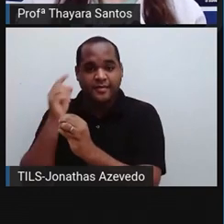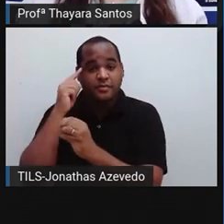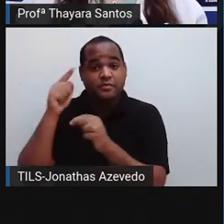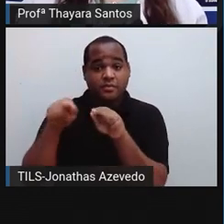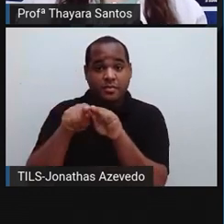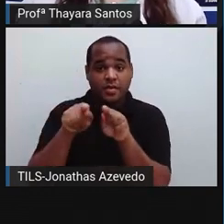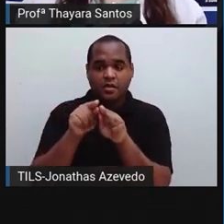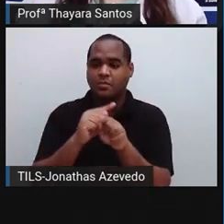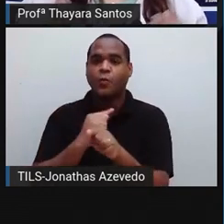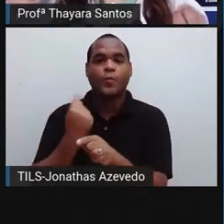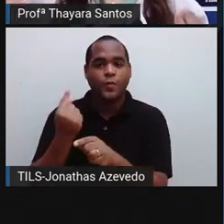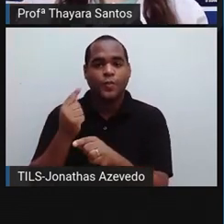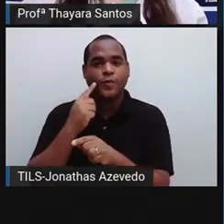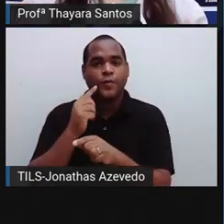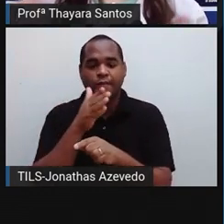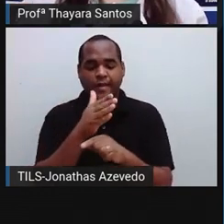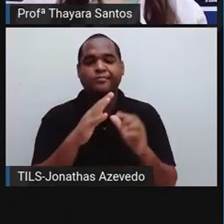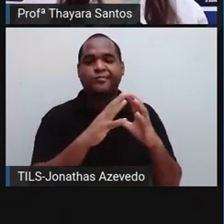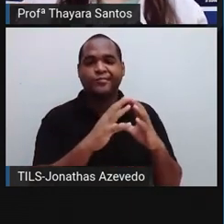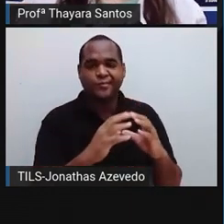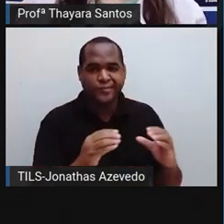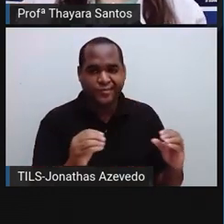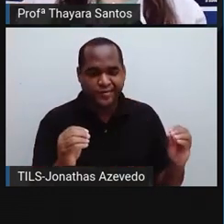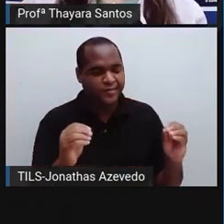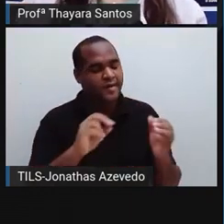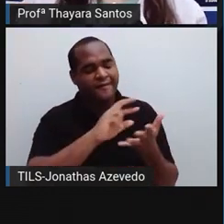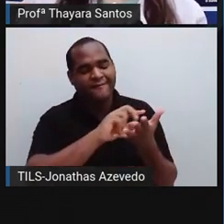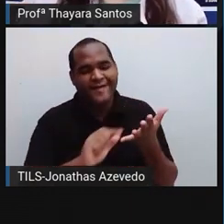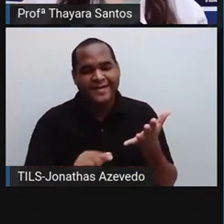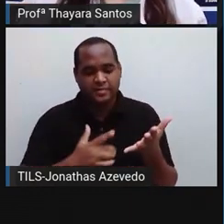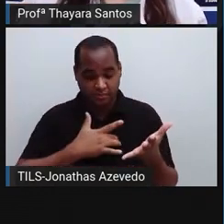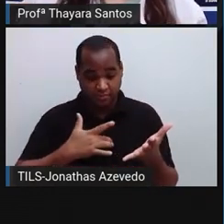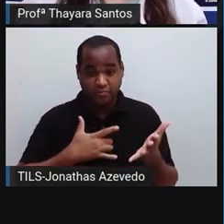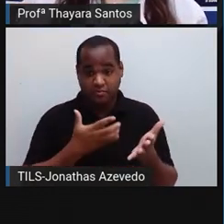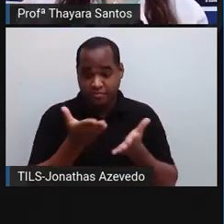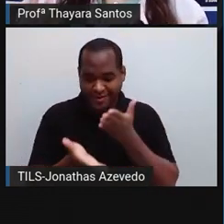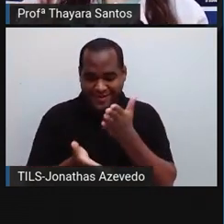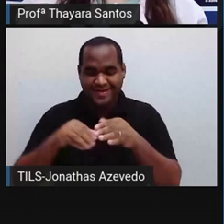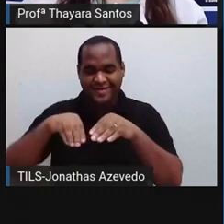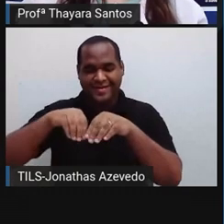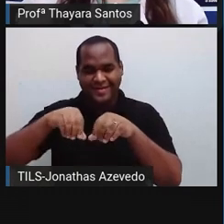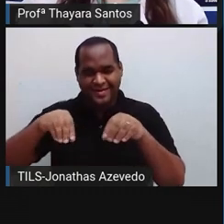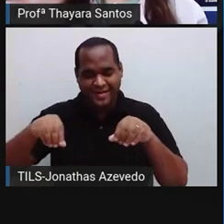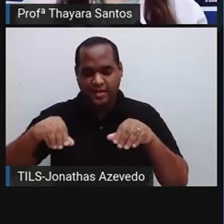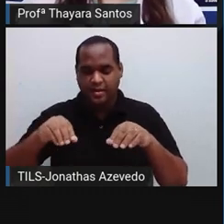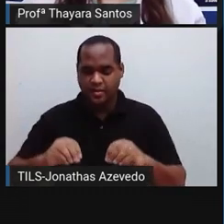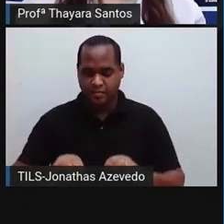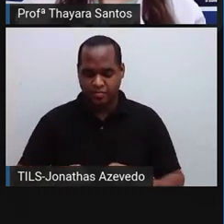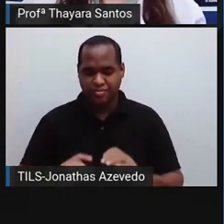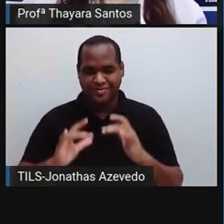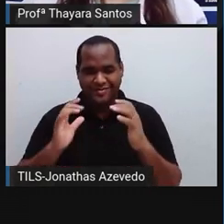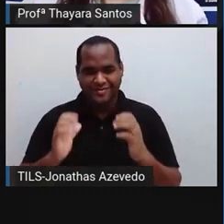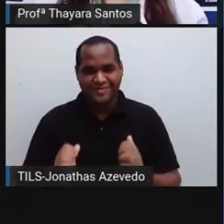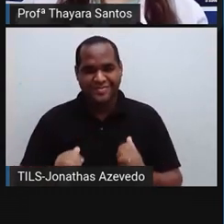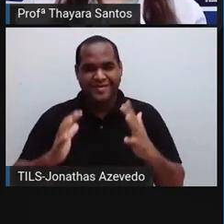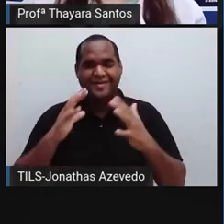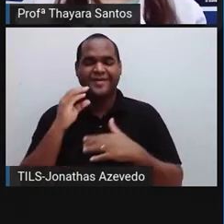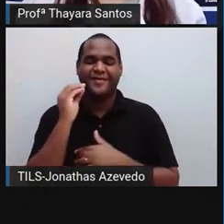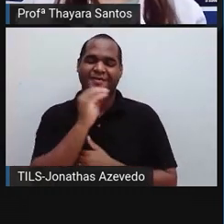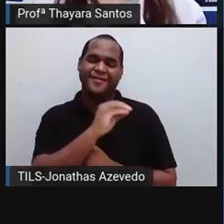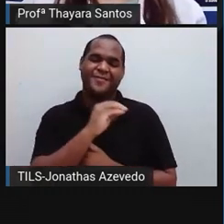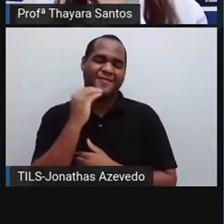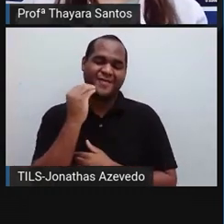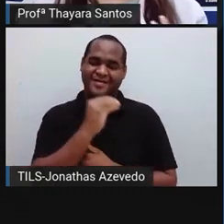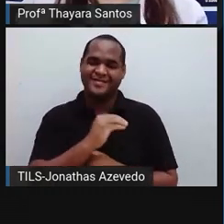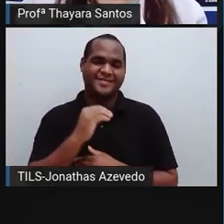morre, elas vão lá e decompõem, devolvem os nutrientes dele para o solo, para que ele seja reaproveitado, o processo que a gente